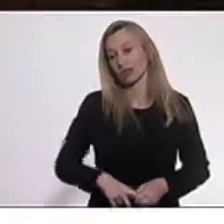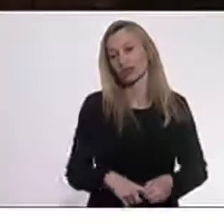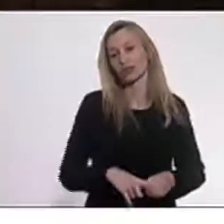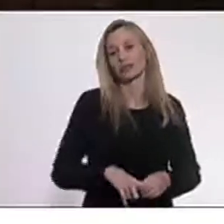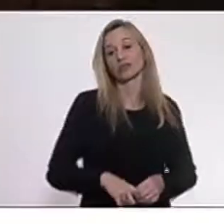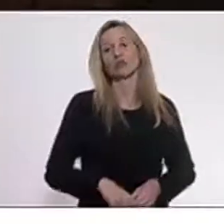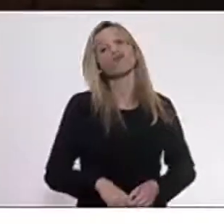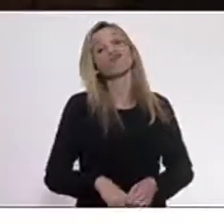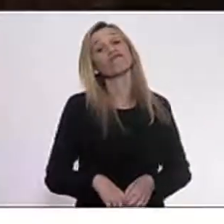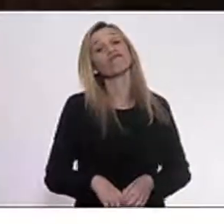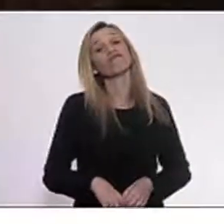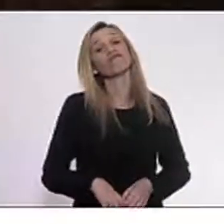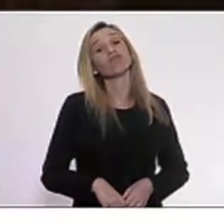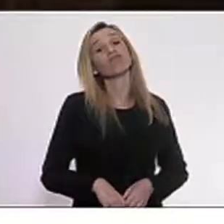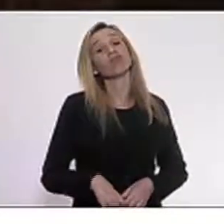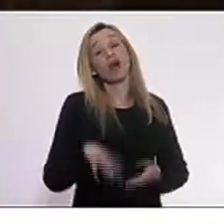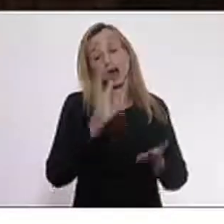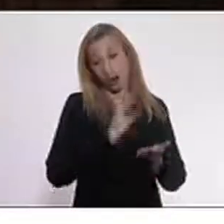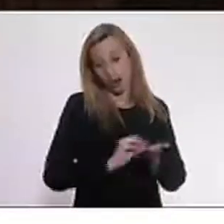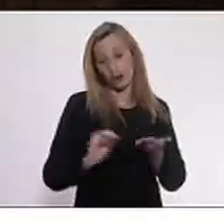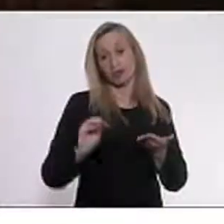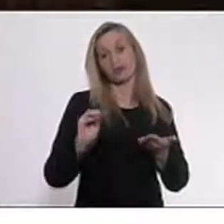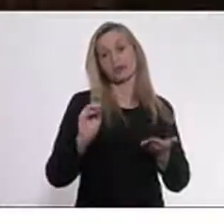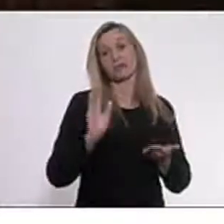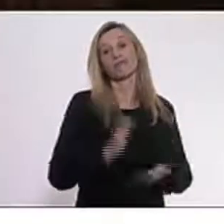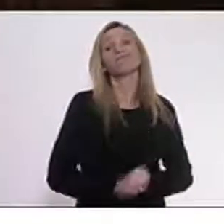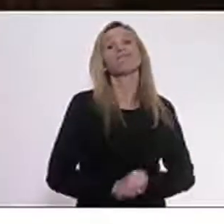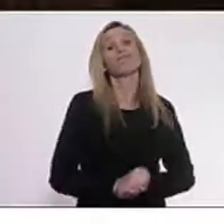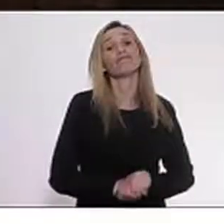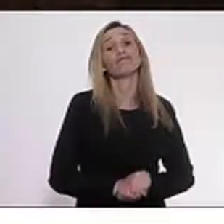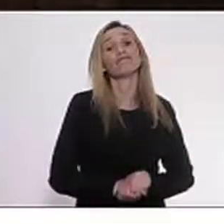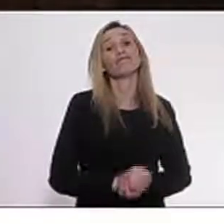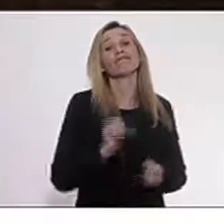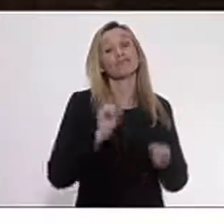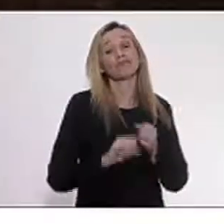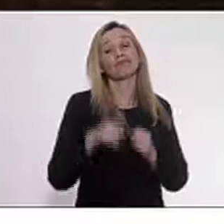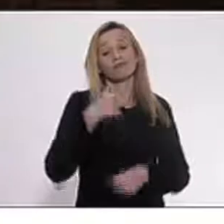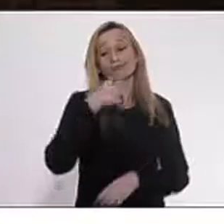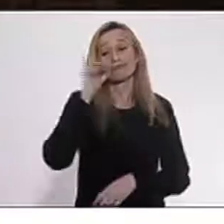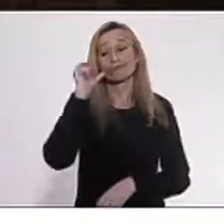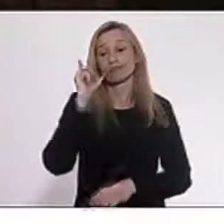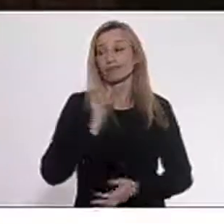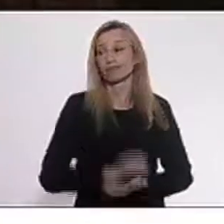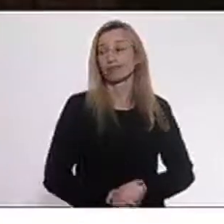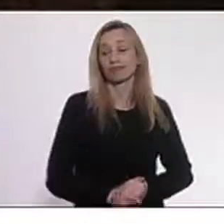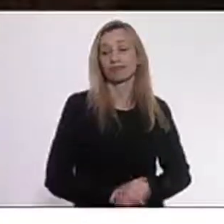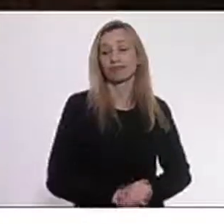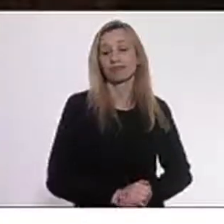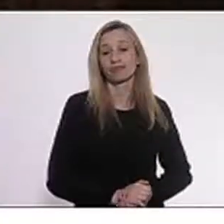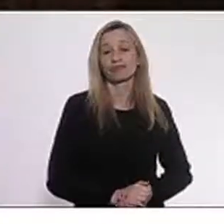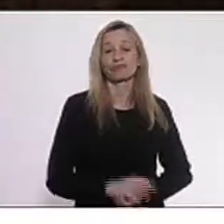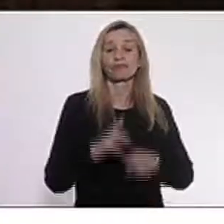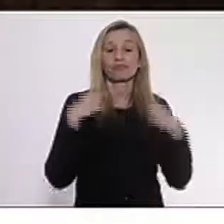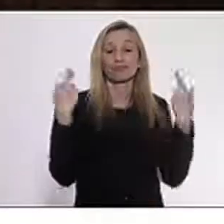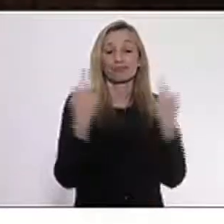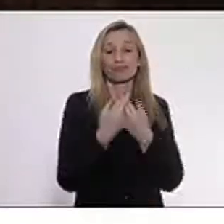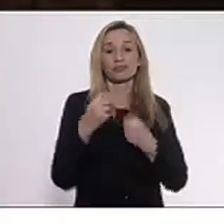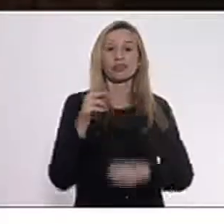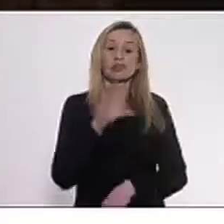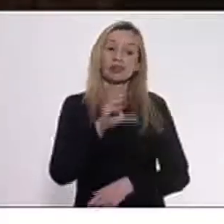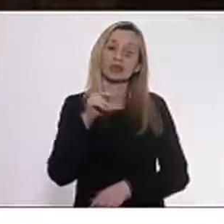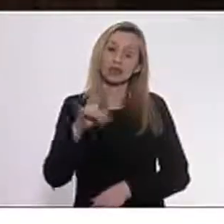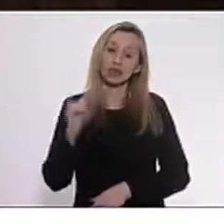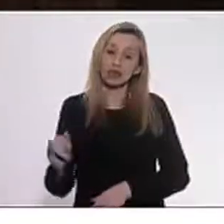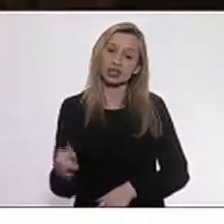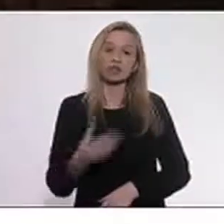à pauta. Fizemos ontem uma reunião da CPI da